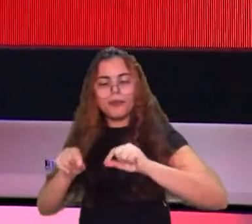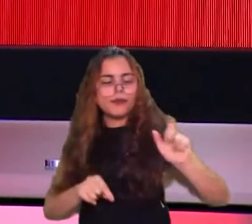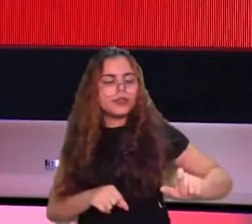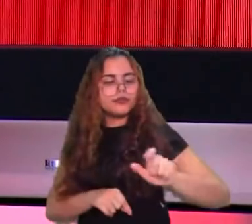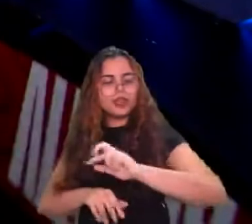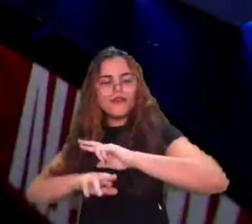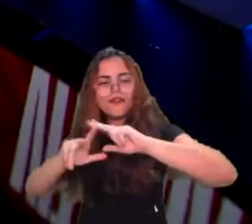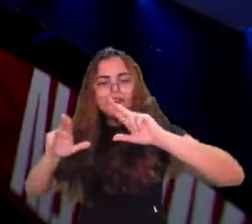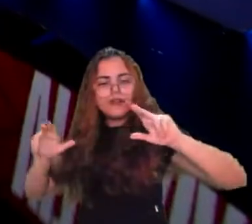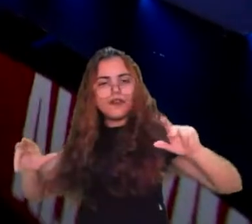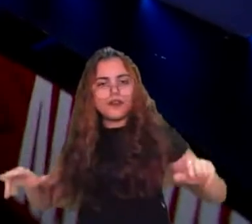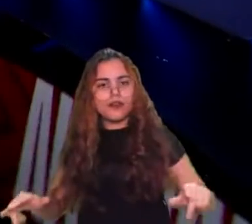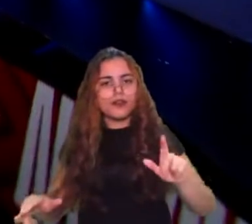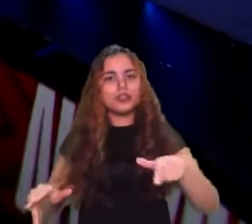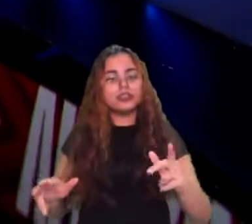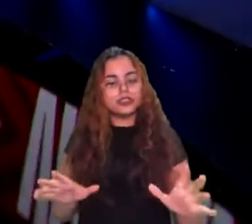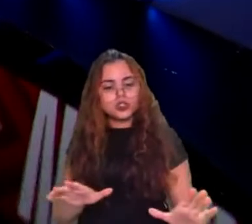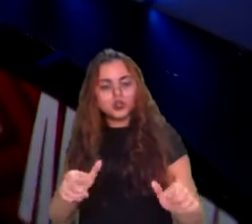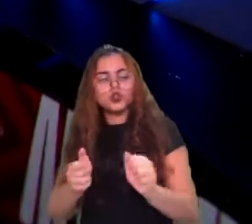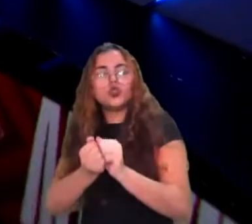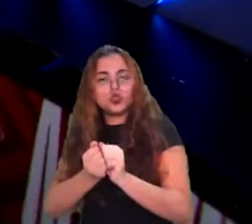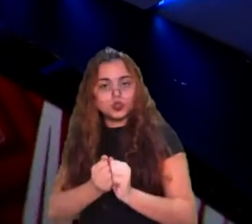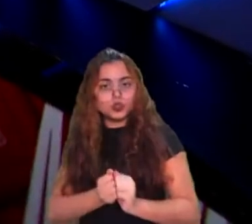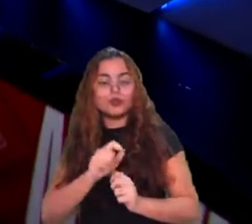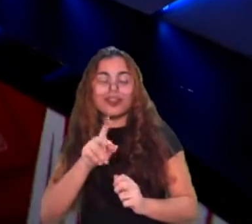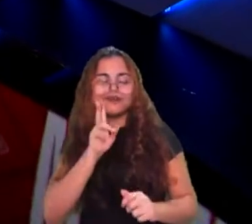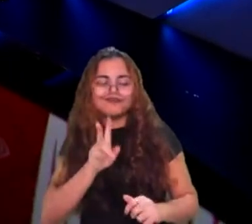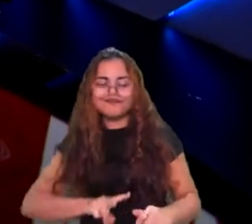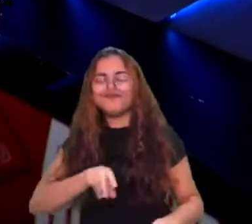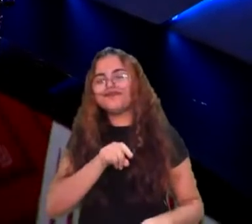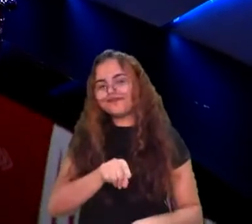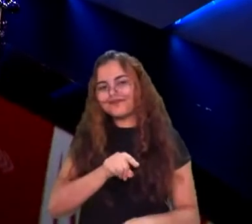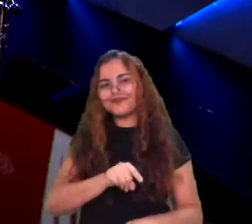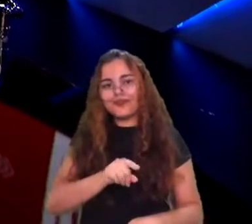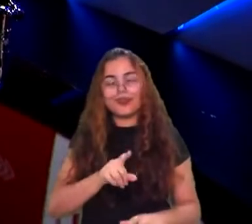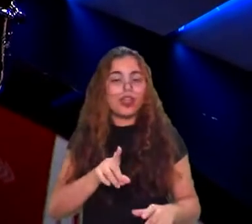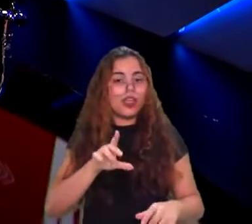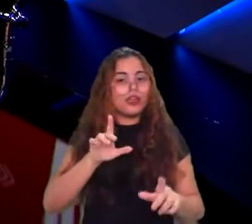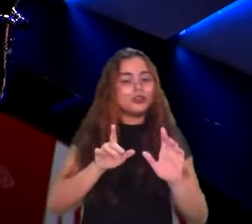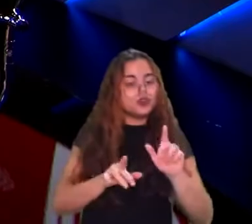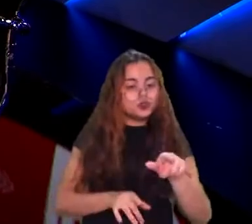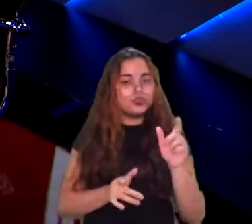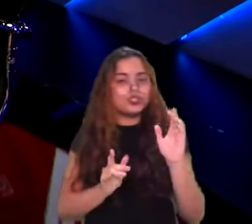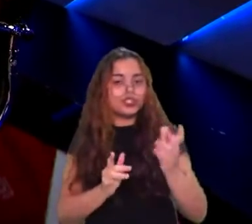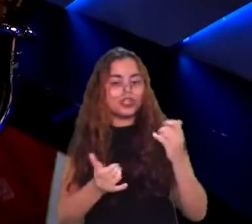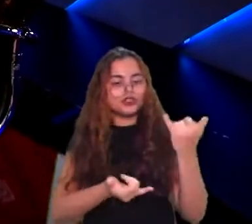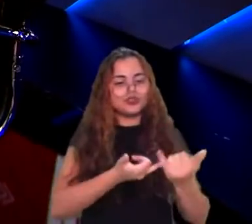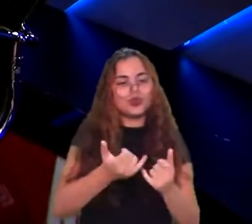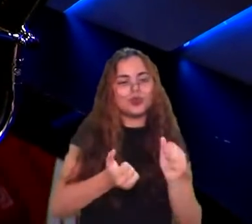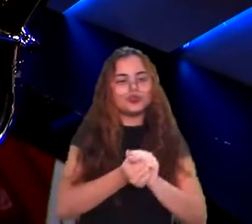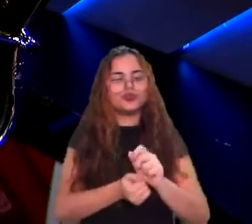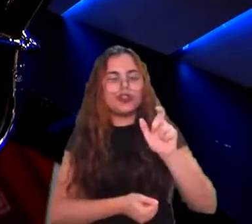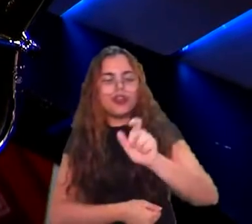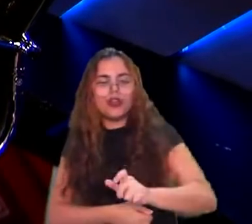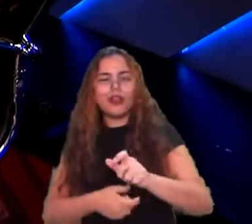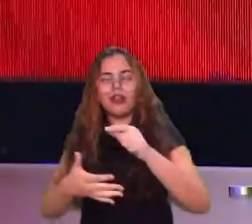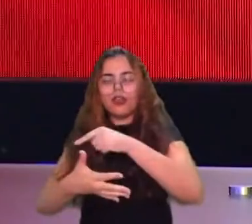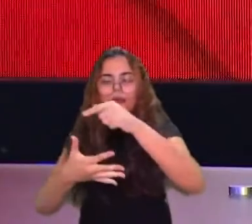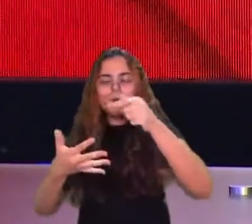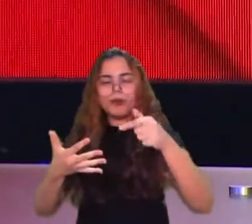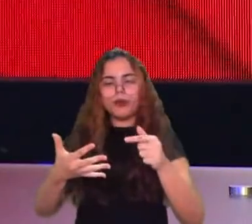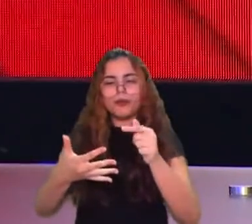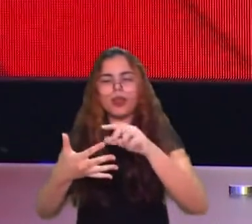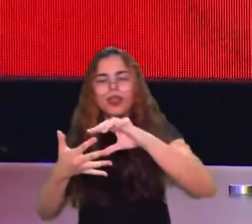disso, né, você jogou com o Jinquedo, já o Jinquedo já jogou com o Iser e o Trigo e o Damage já jogavam juntos na Rensga. Você acha que